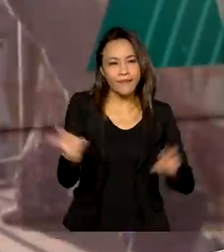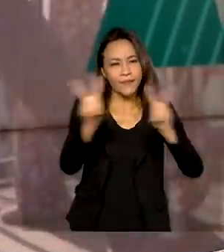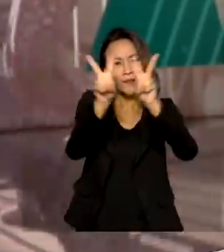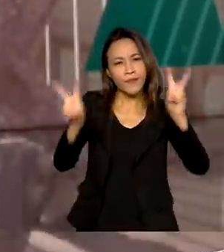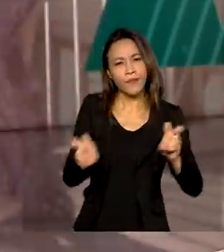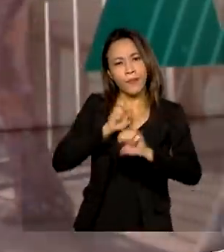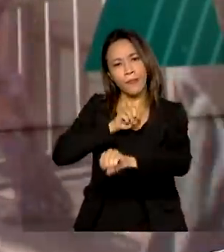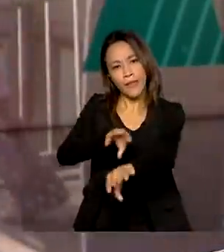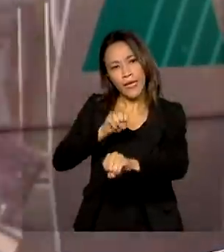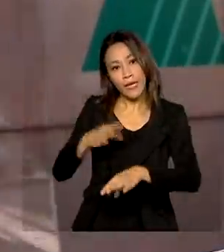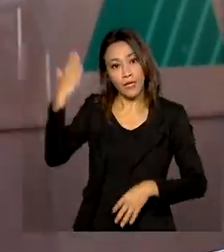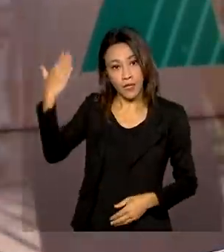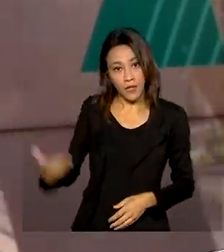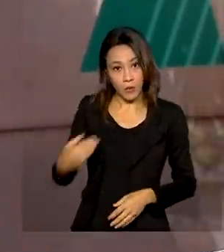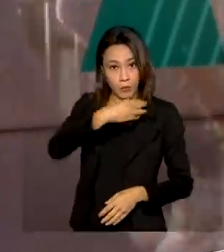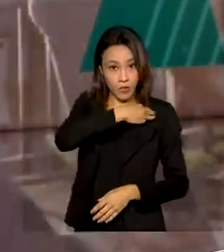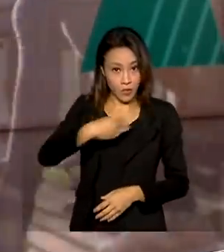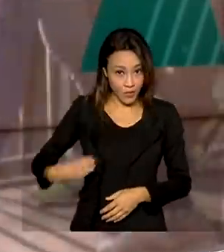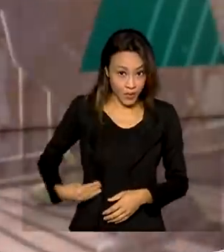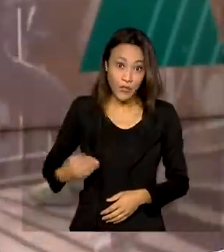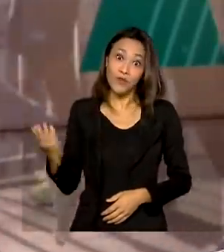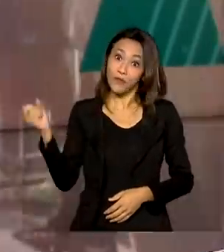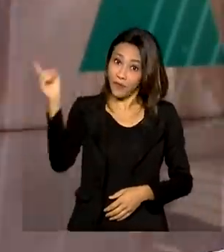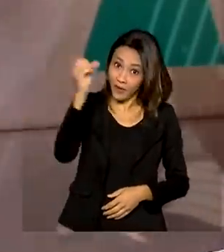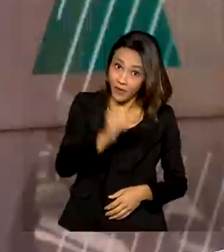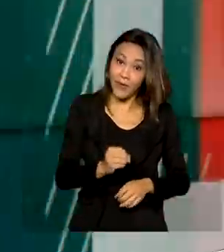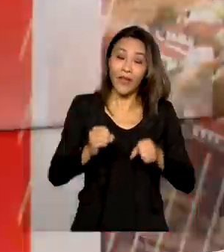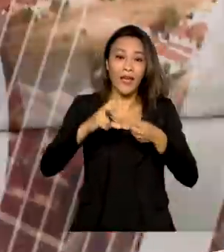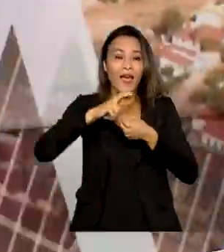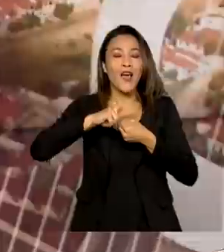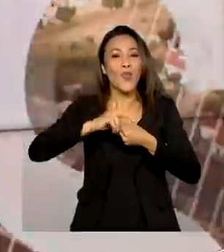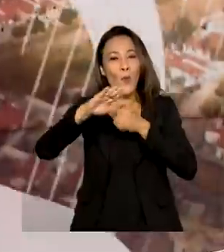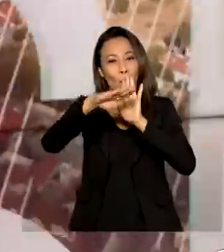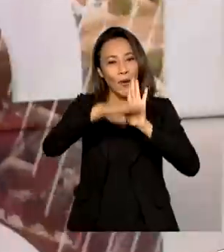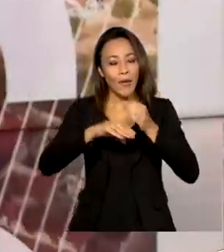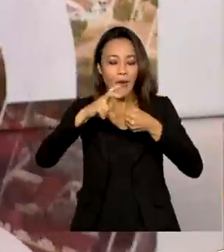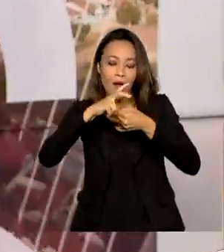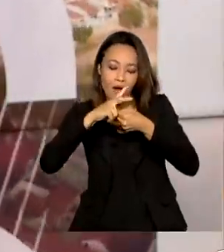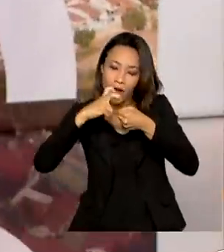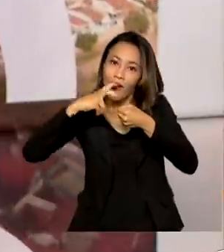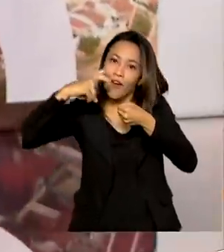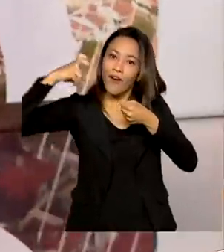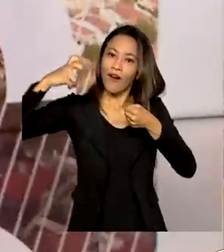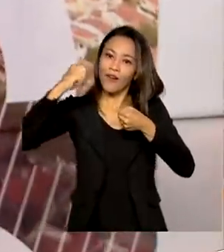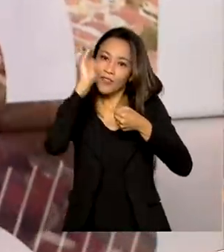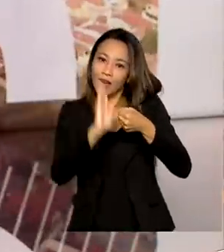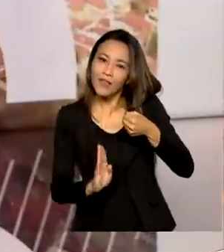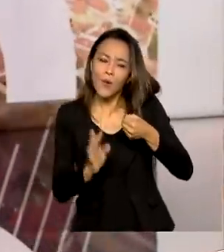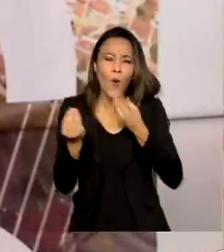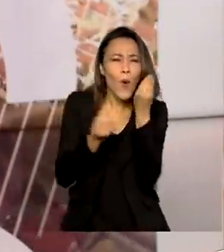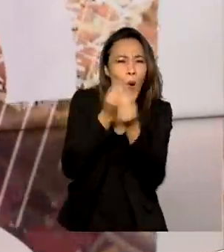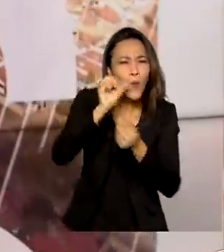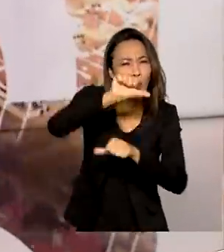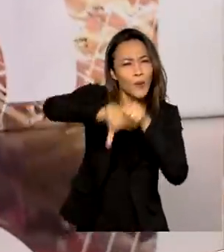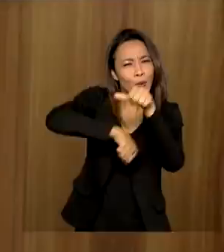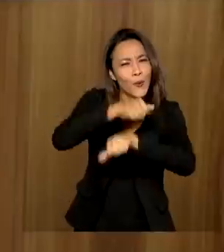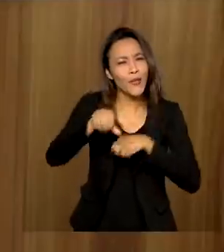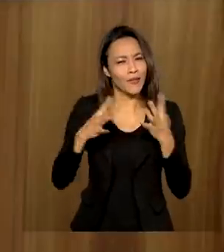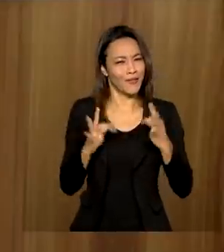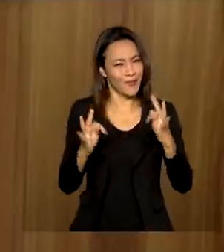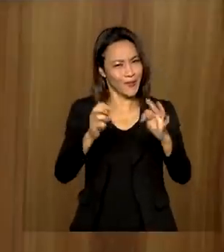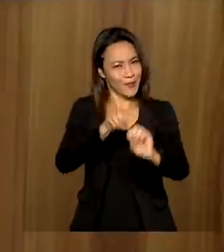o ministro Milton Ribeiro esteve no programa Voz do Brasil e falou como a tecnologia tem mudado o sistema de ensino no país.